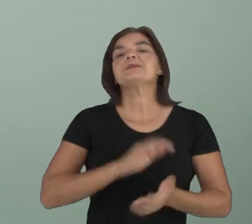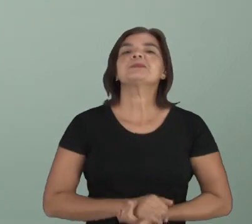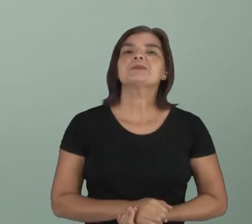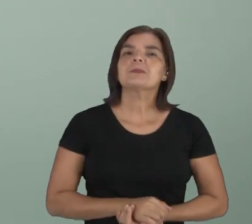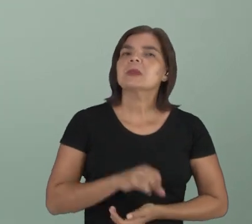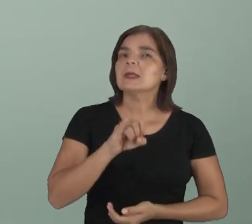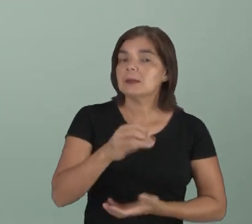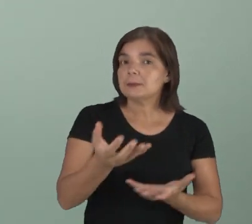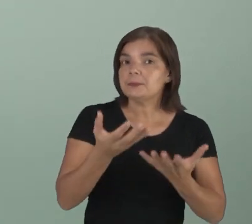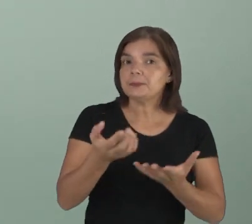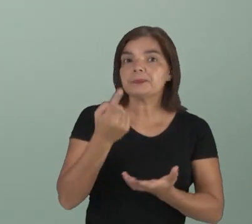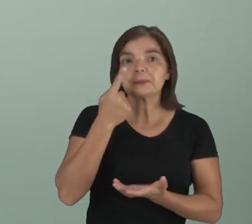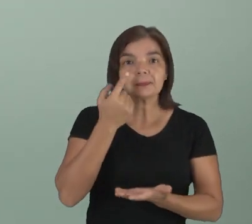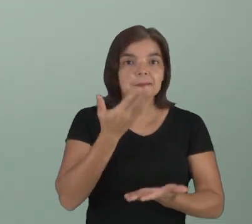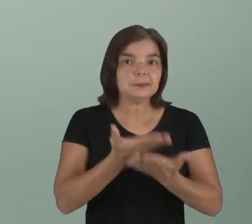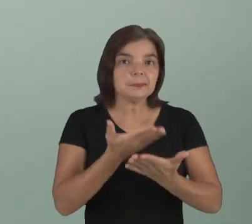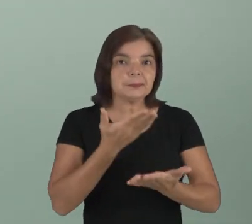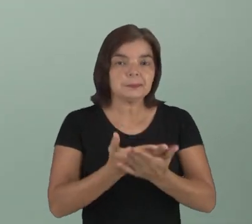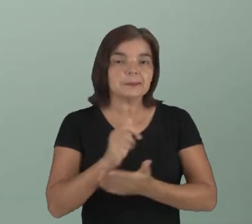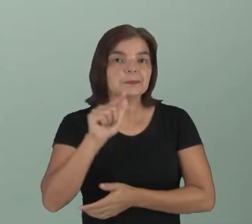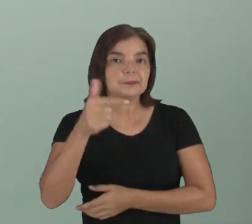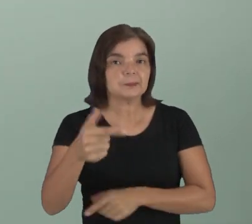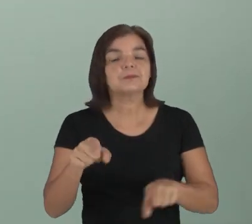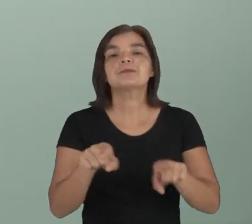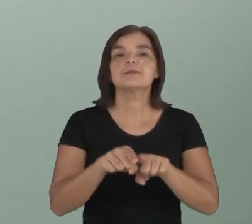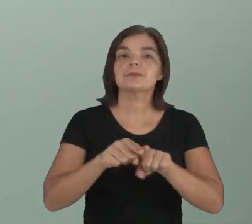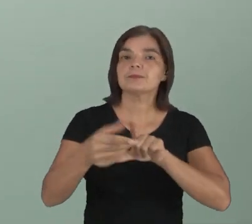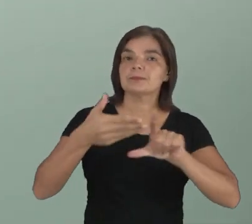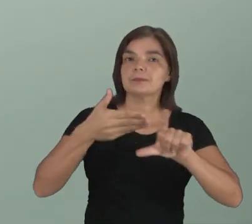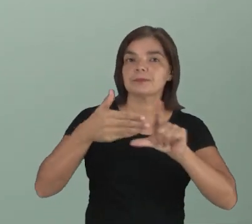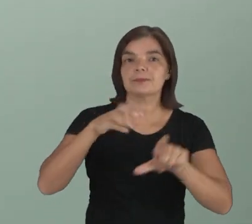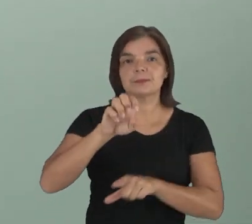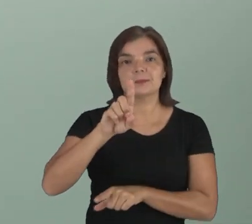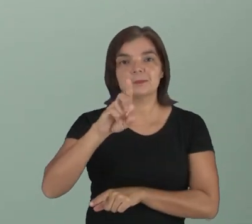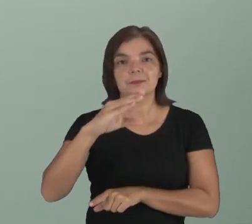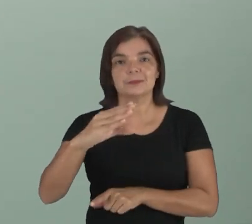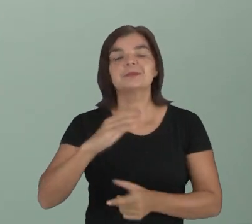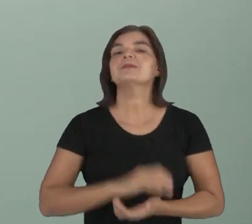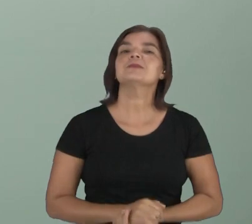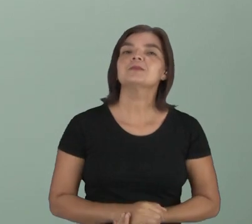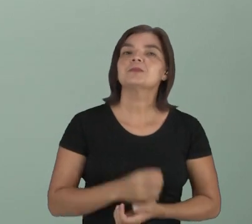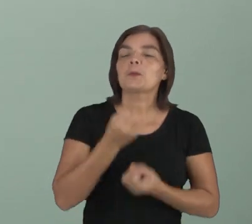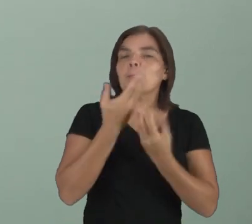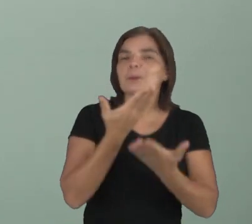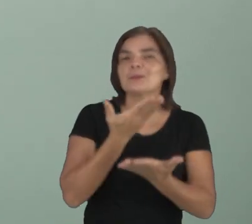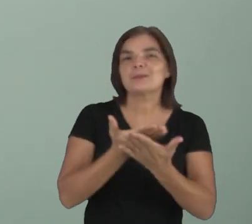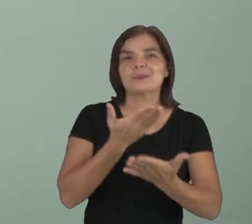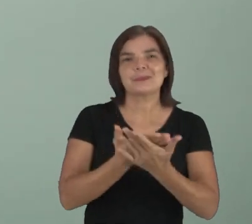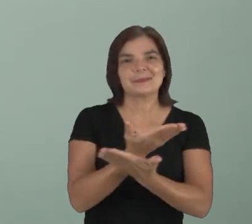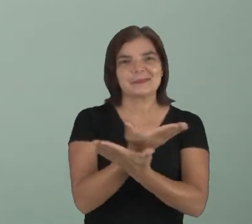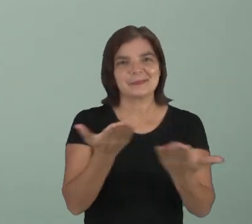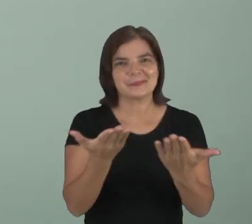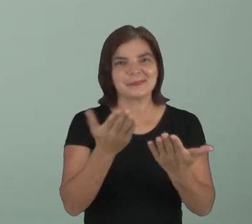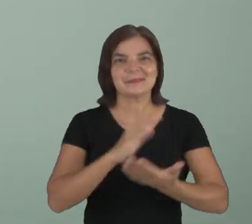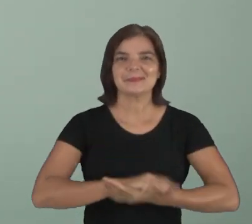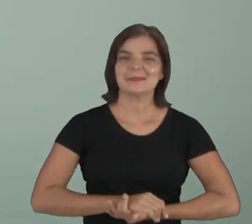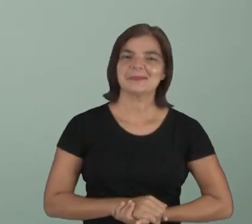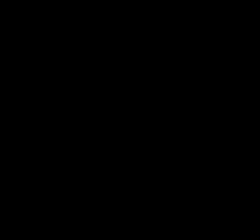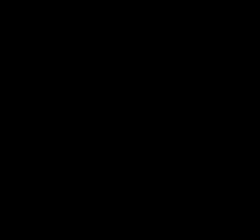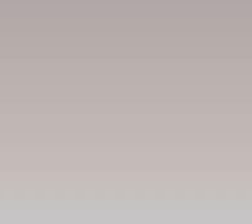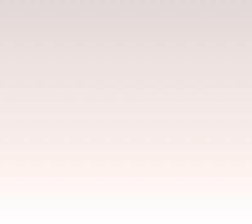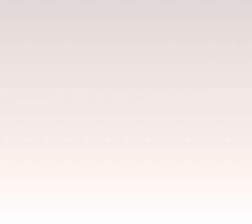Se você quiser rever a esta e a outras aulas, acesse a plataforma Eduque e bons estudos para você!